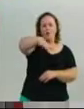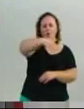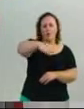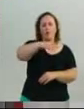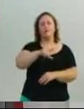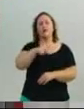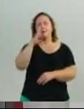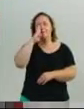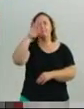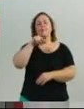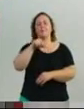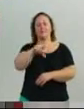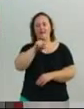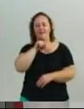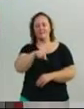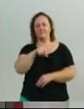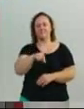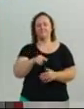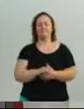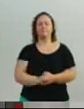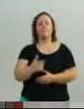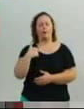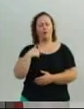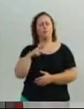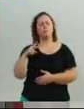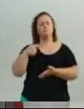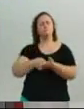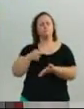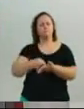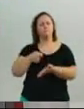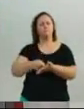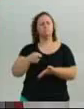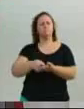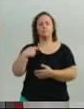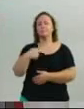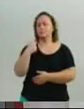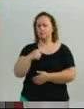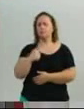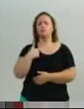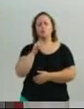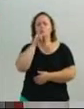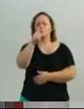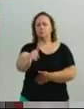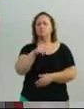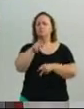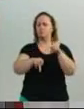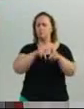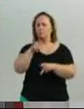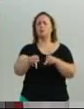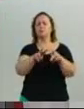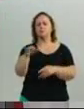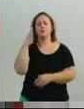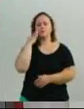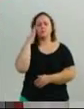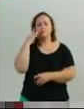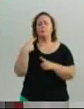tranquila, esse vereador estará cobrando, estará passando essas informações para a população. A gente sabe o caos